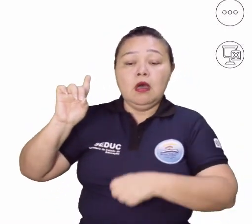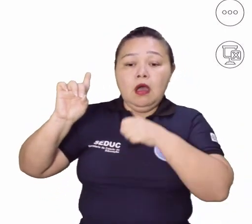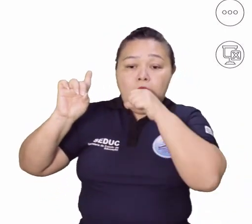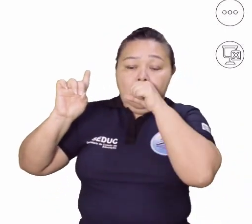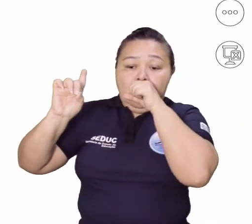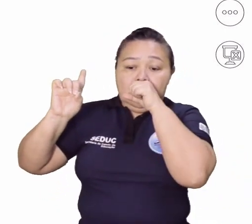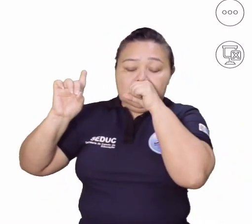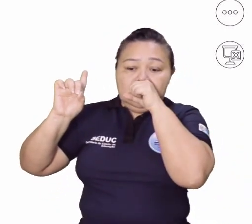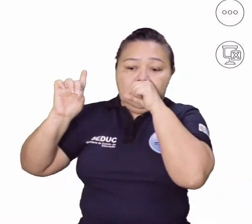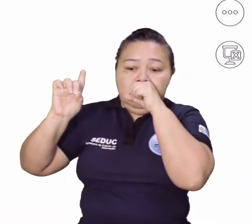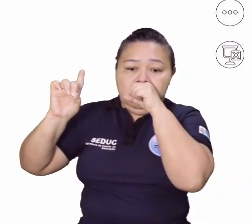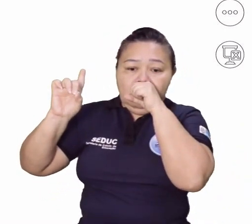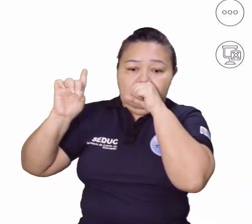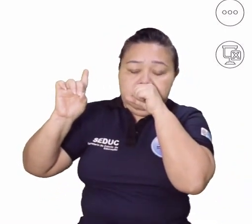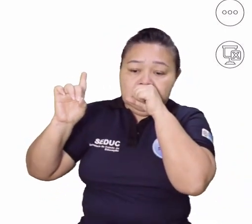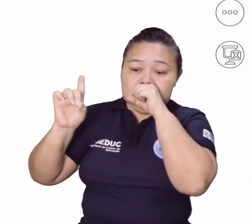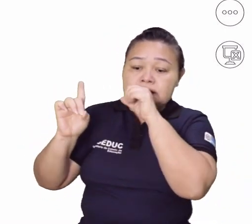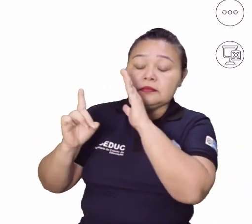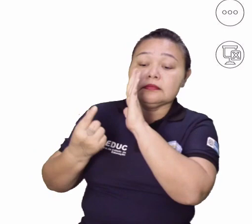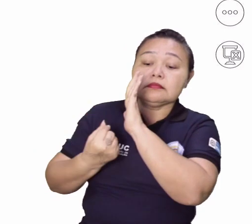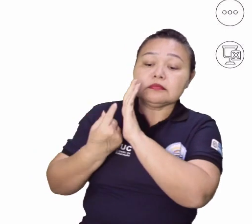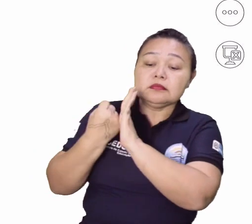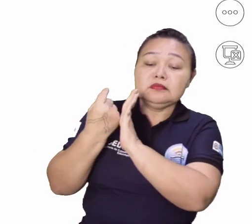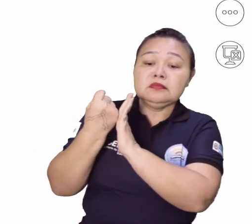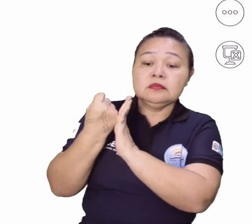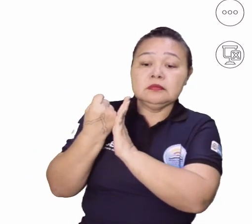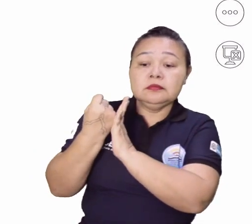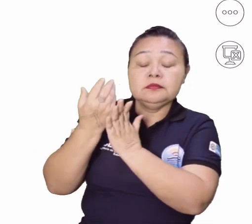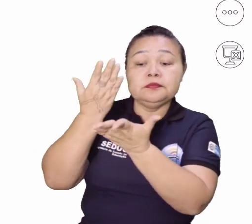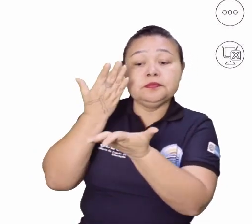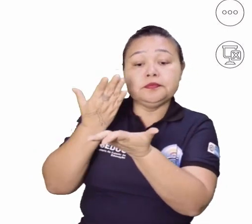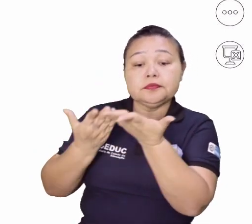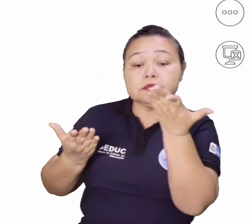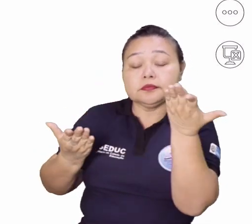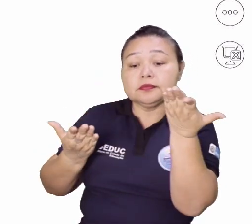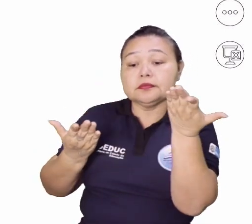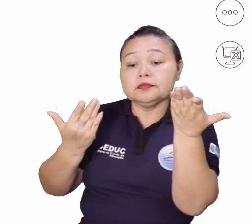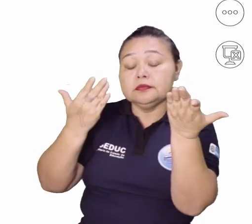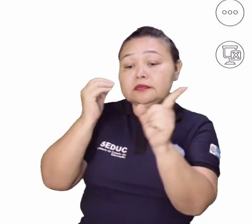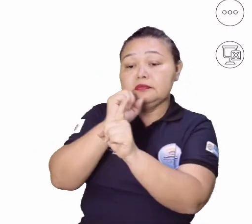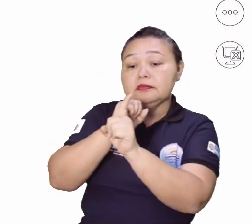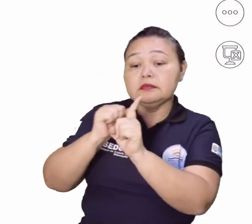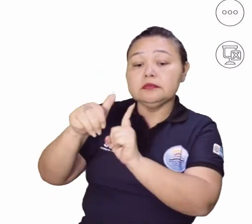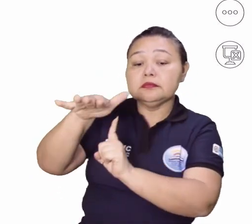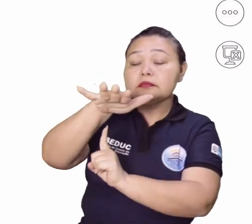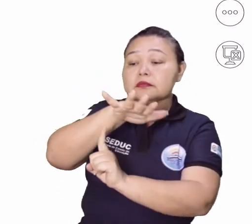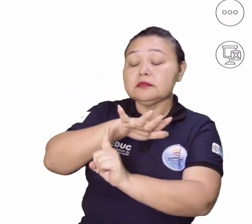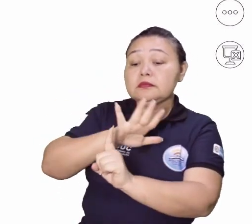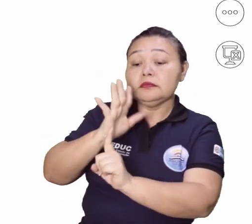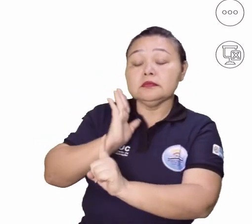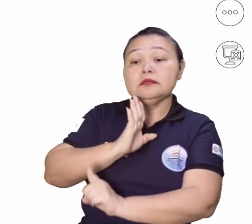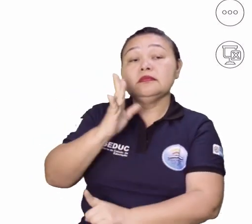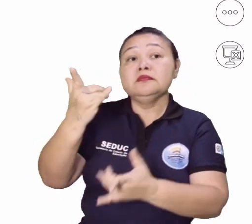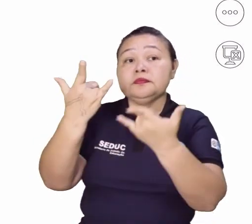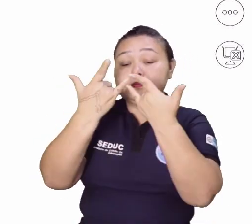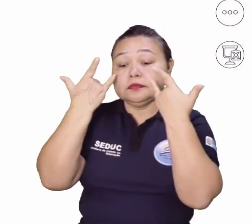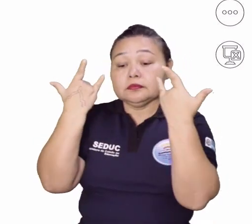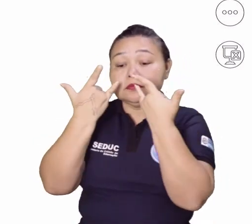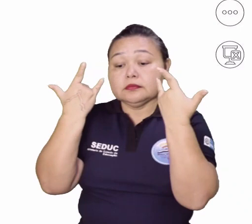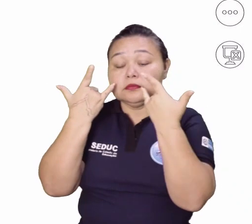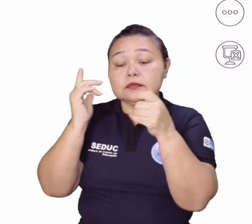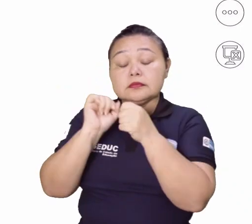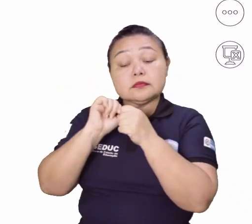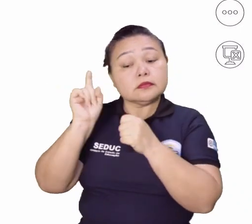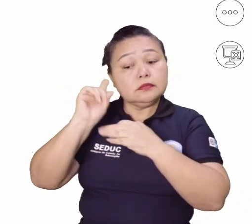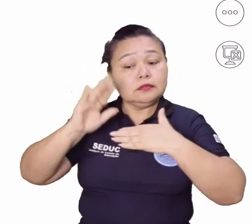ele fala que o sentido do capitalismo foi perdido uma vez que a sociedade passou a olhar só para o lucro, né? E não para o